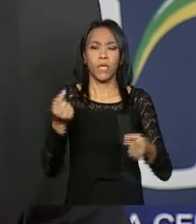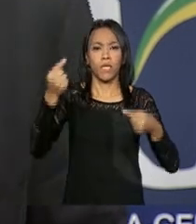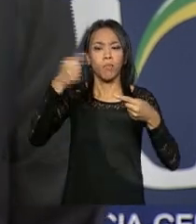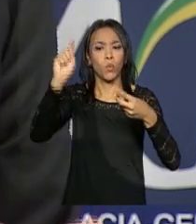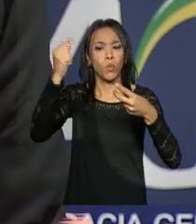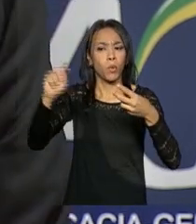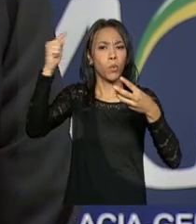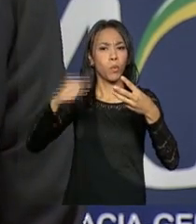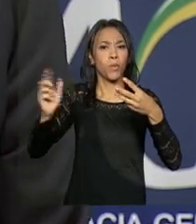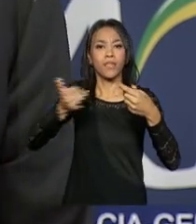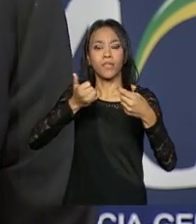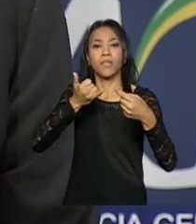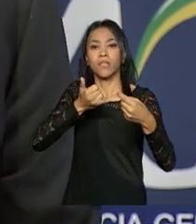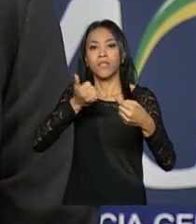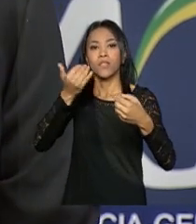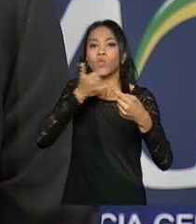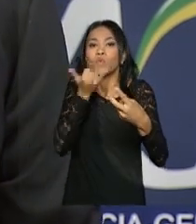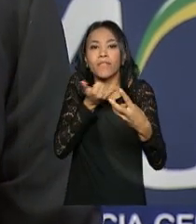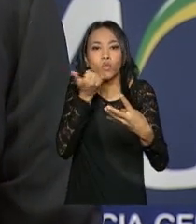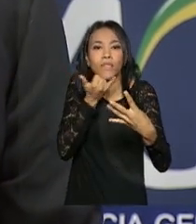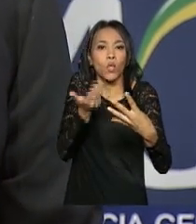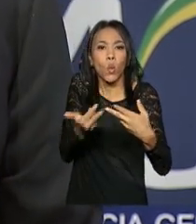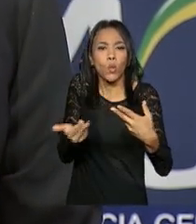para se justificar o que não se justifica.